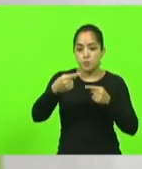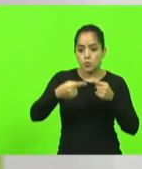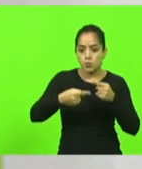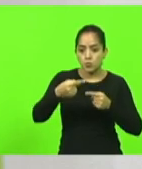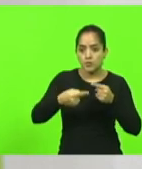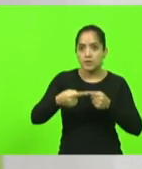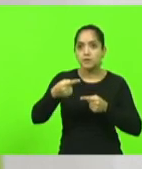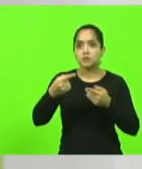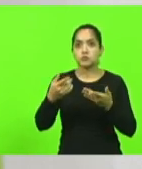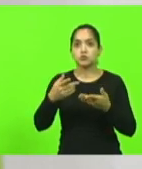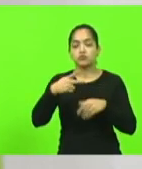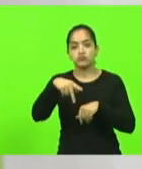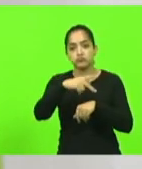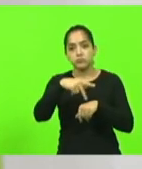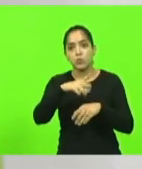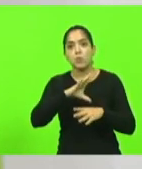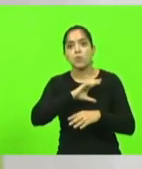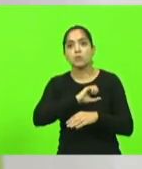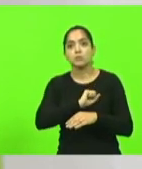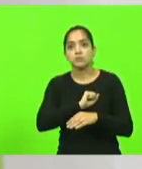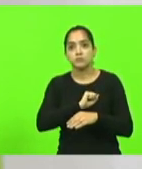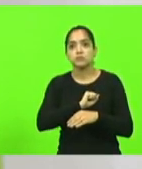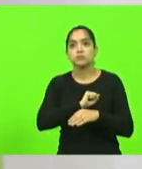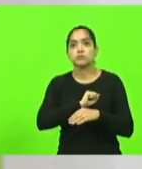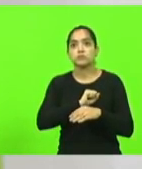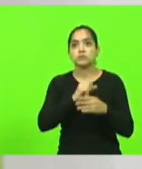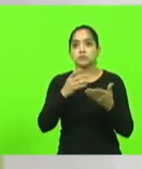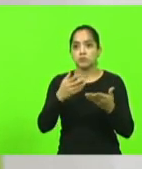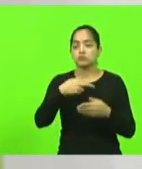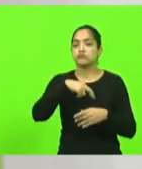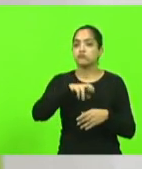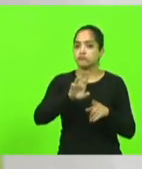é um movimento patriótico, que é um movimento inclusive religioso.